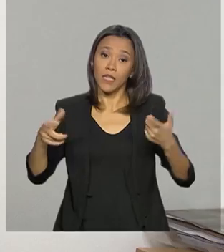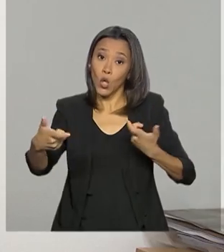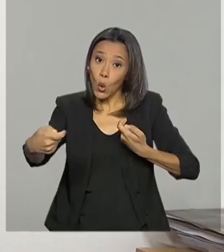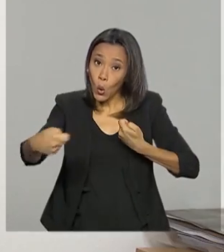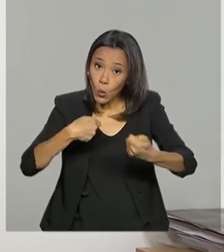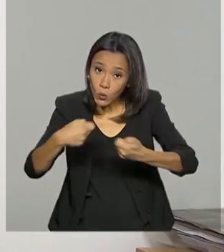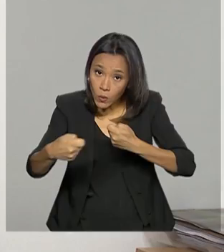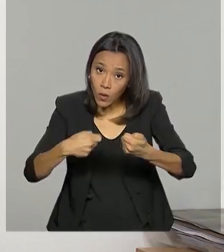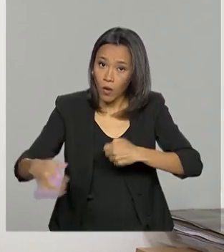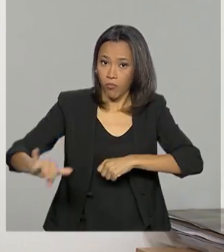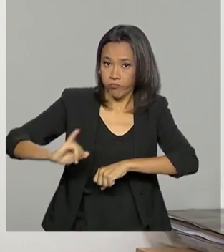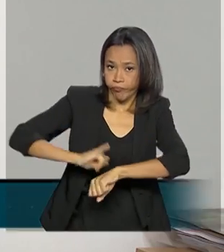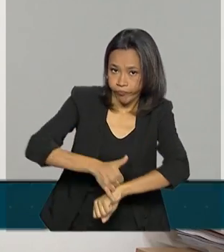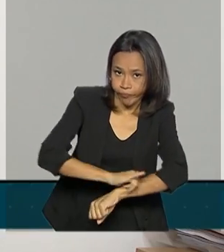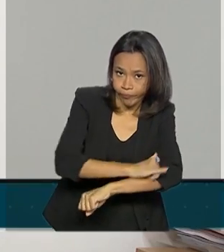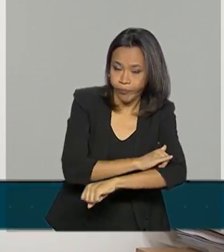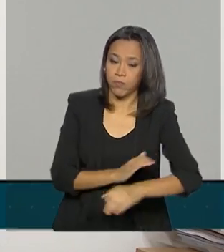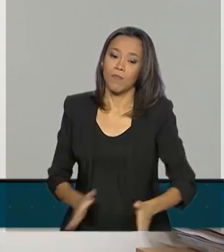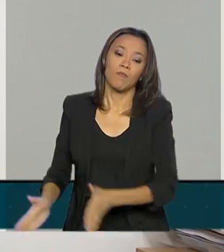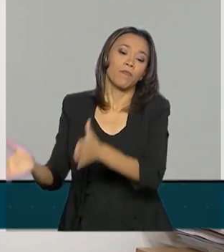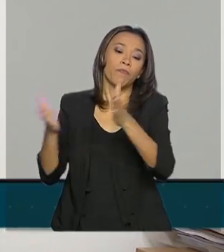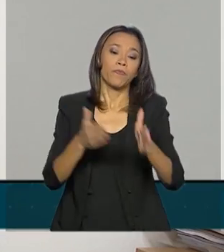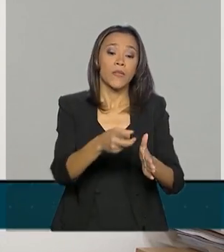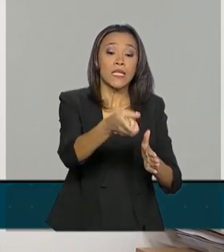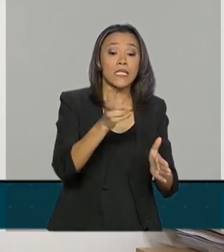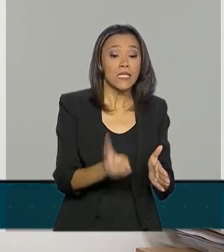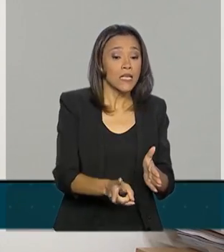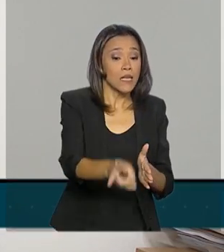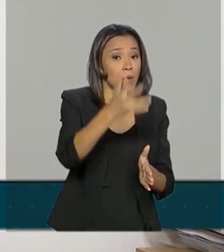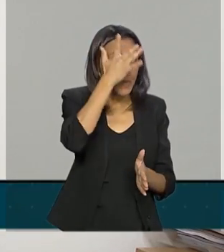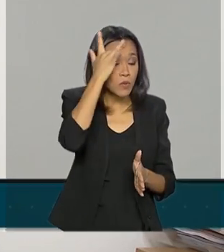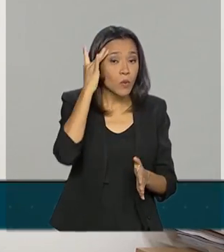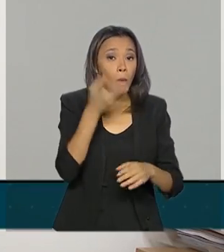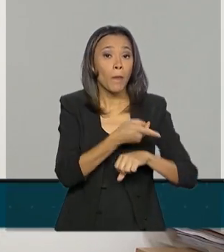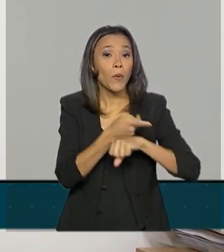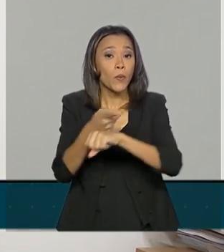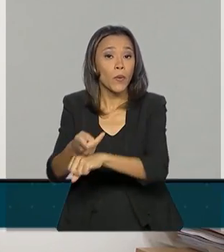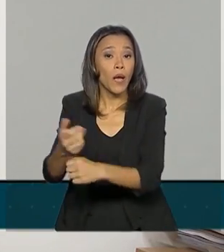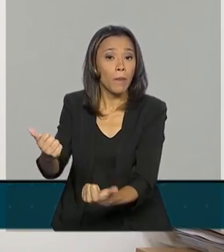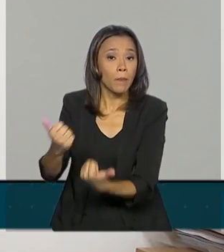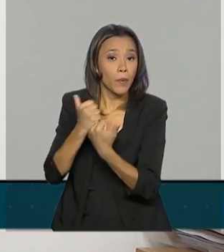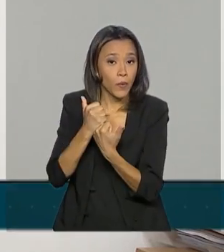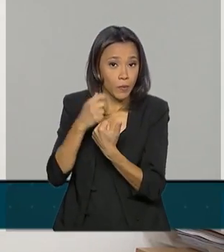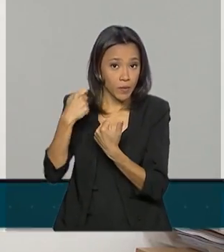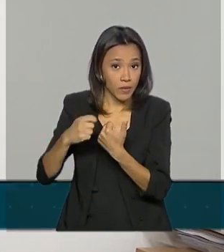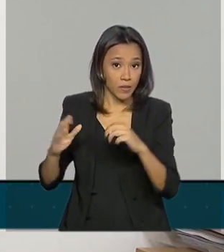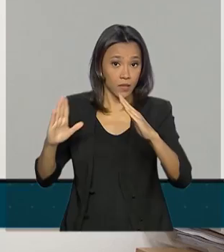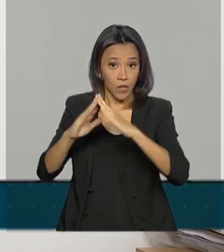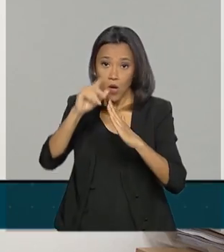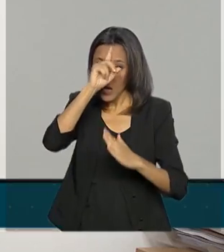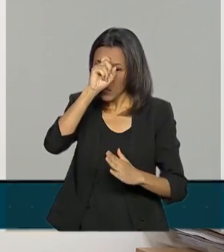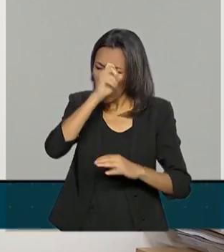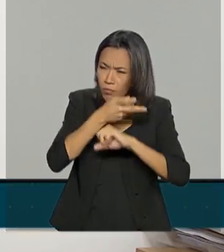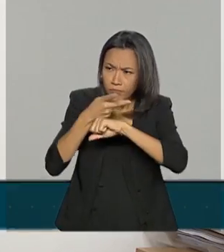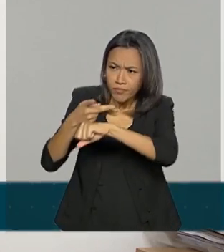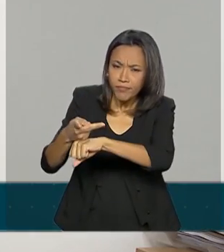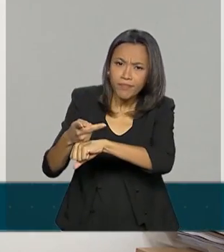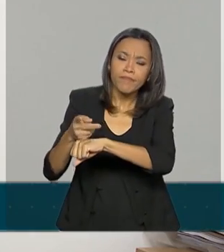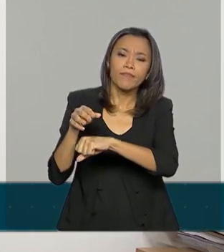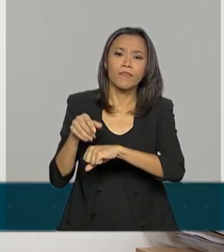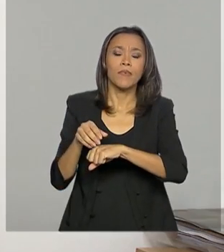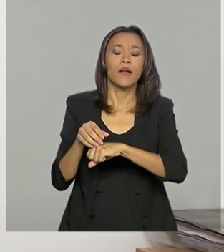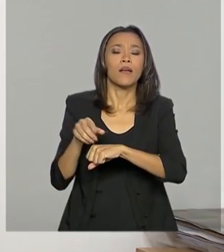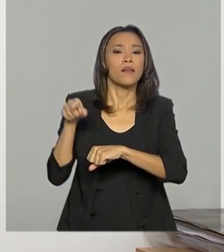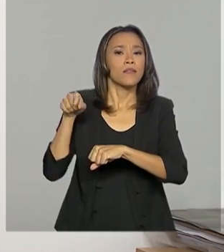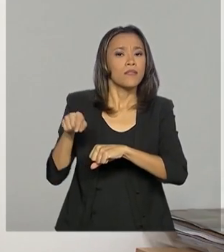peso. Sempre que o paciente necessita de procurar auxílio, ele deve ir à Unidade Básica de Saúde, de acordo